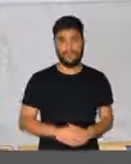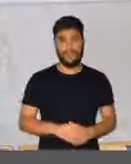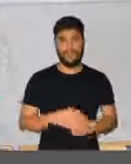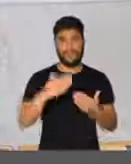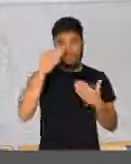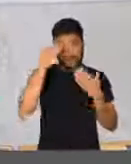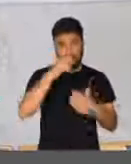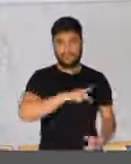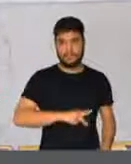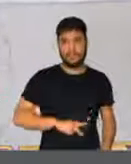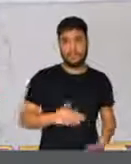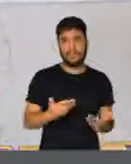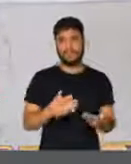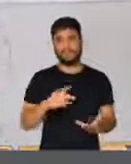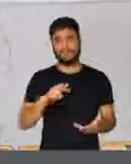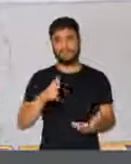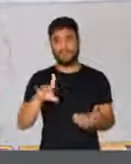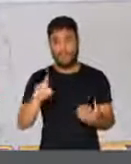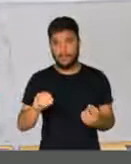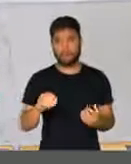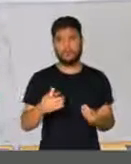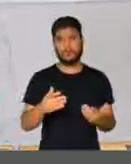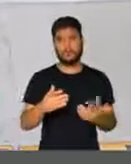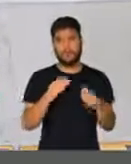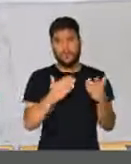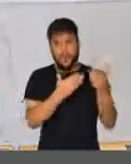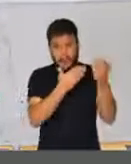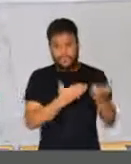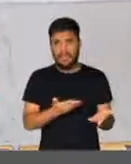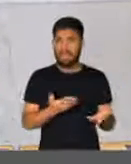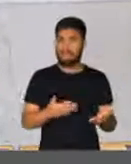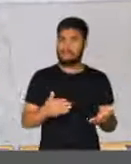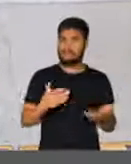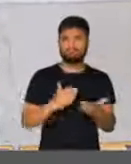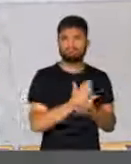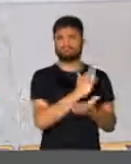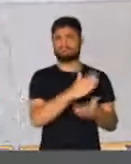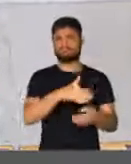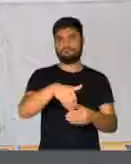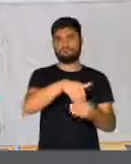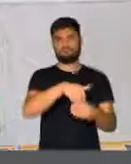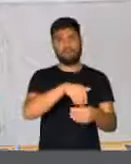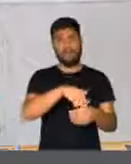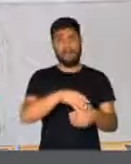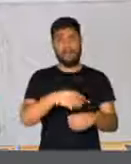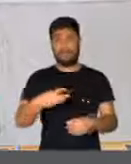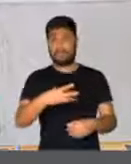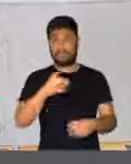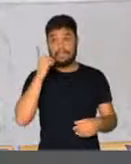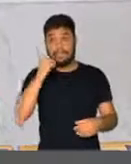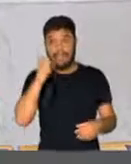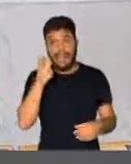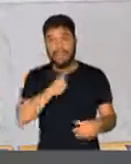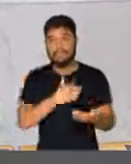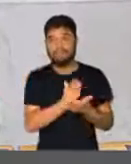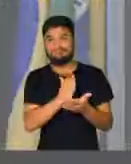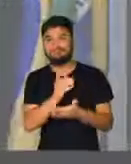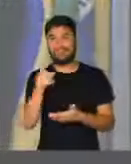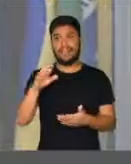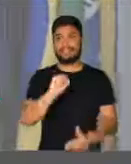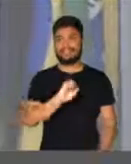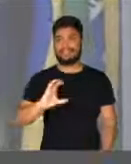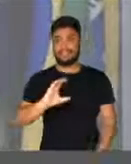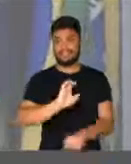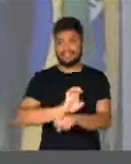deputados. Deputado Pedro Krizay, primeiramente, parabéns pela bela vitória dos mais votados, terceiro mais votado de Santa Catarina, gostando do